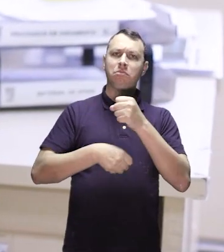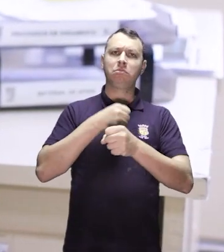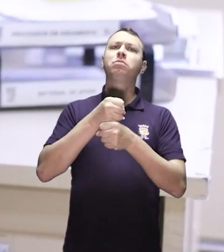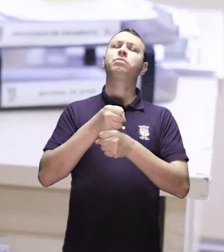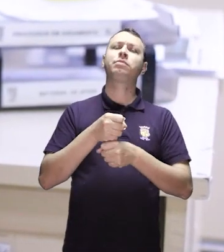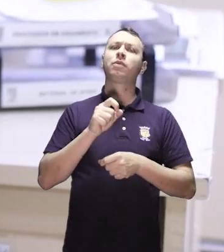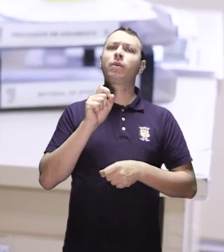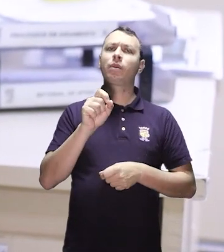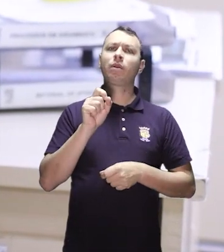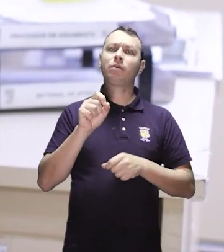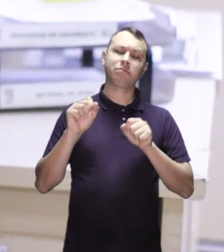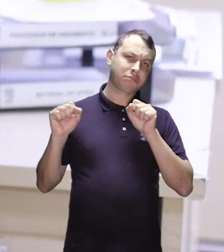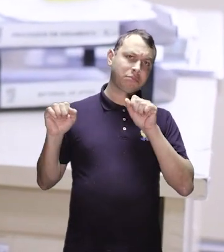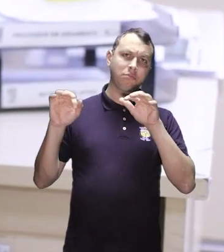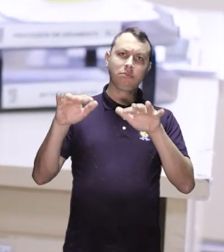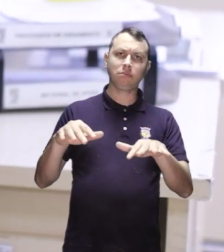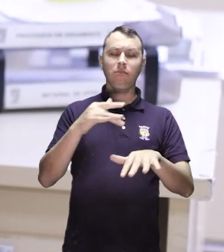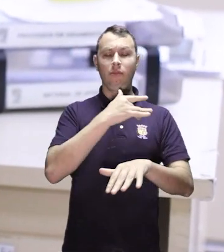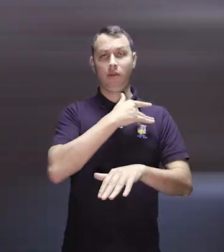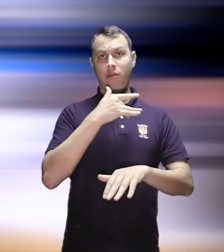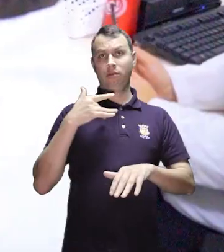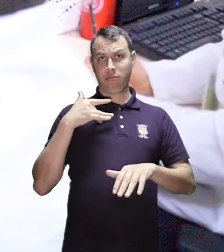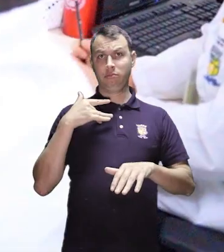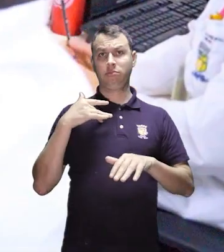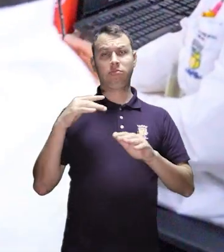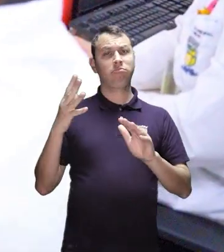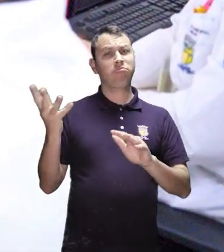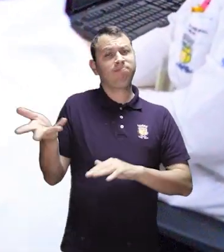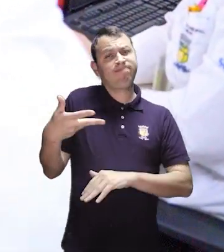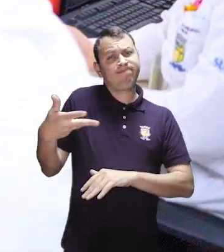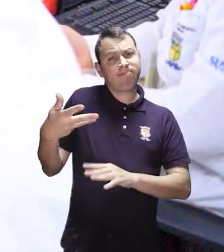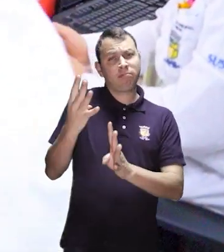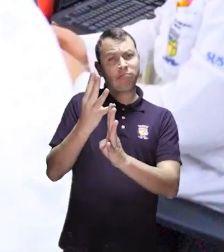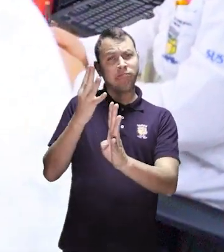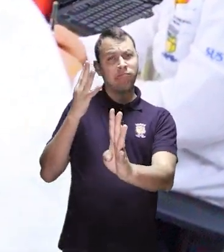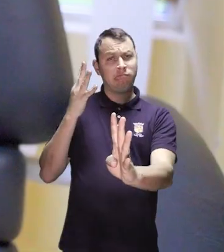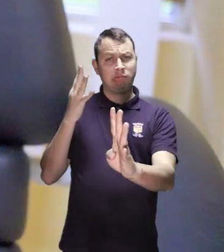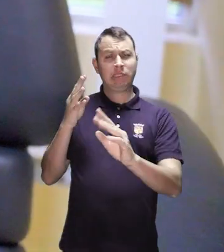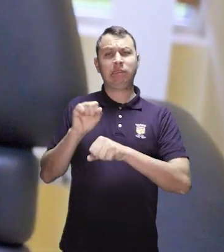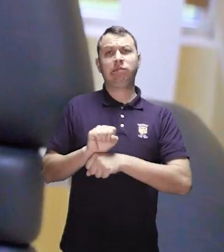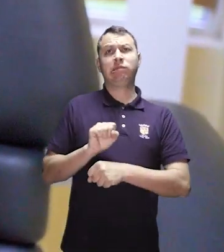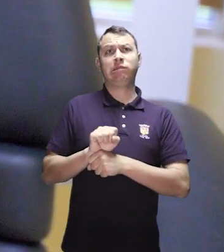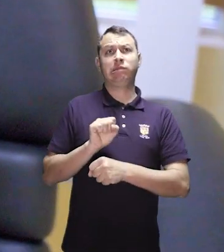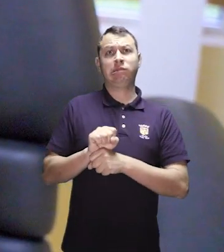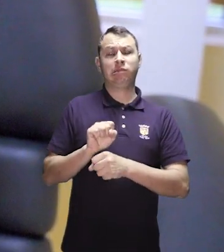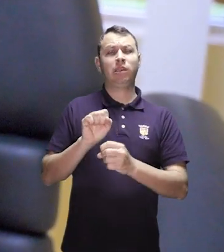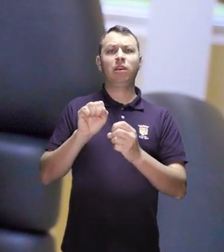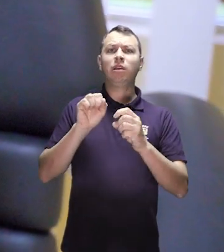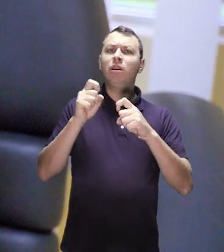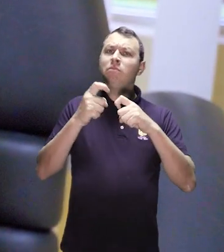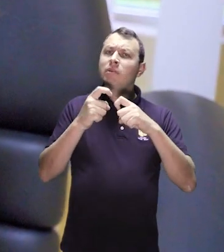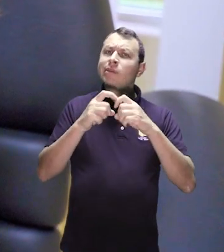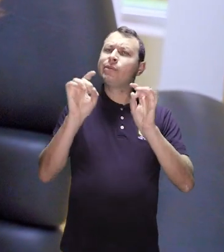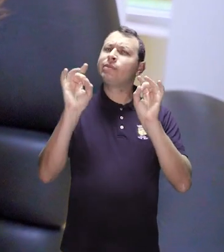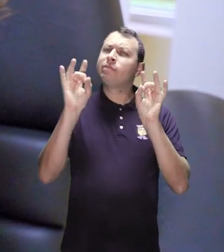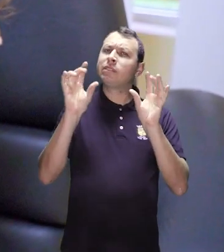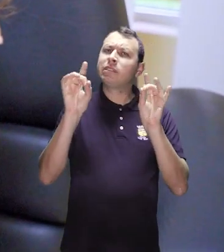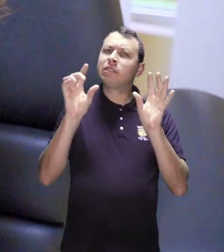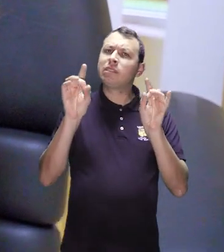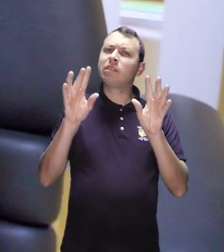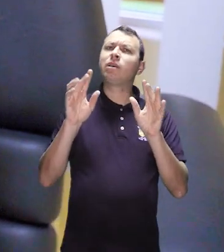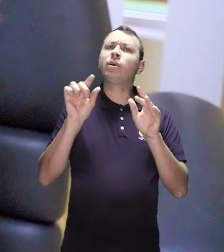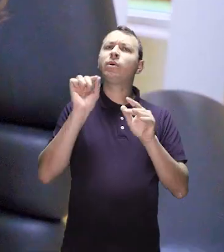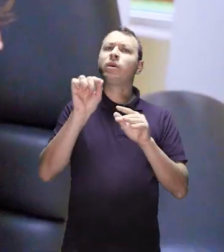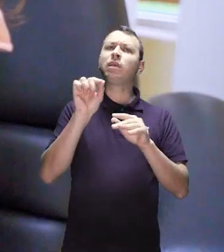atendimentos para pacientes do município. Além disso, o mutirão de saúde realizado para otimizar o tempo de